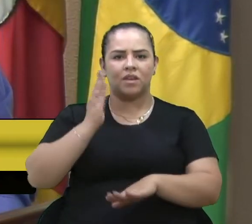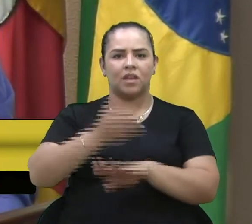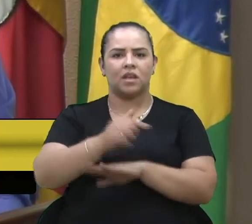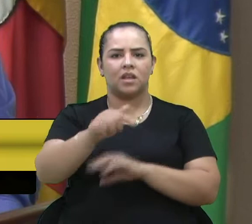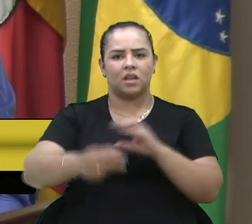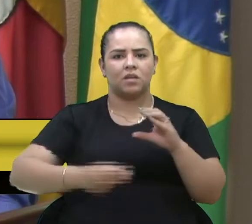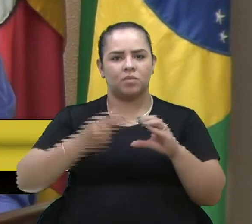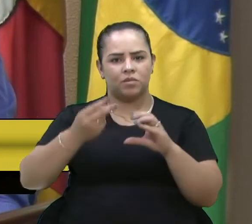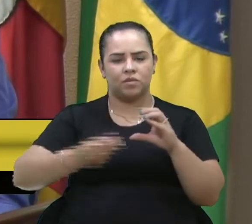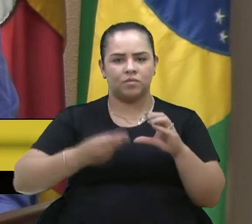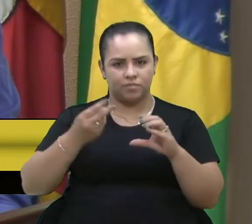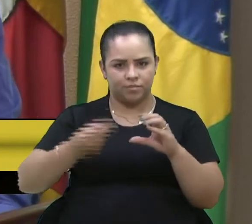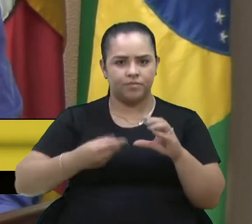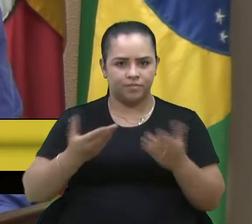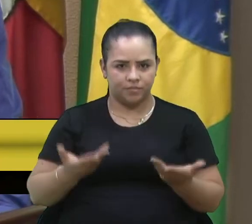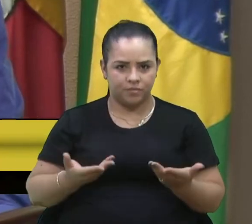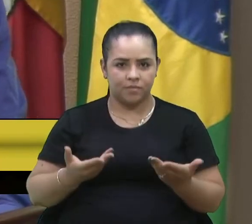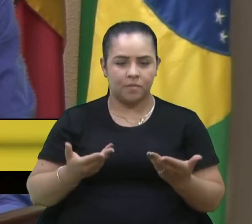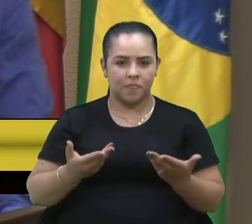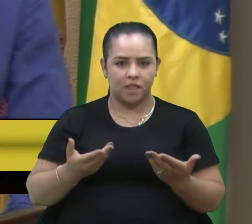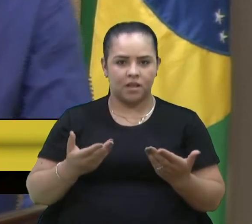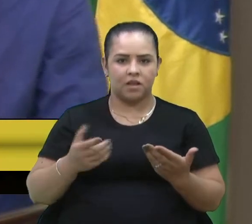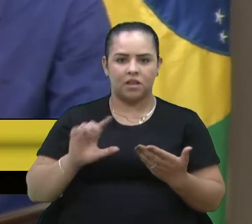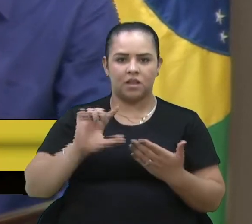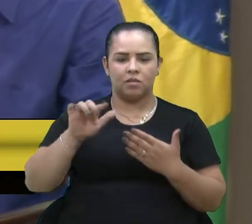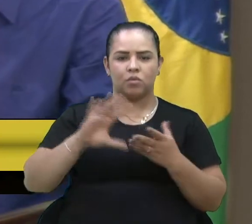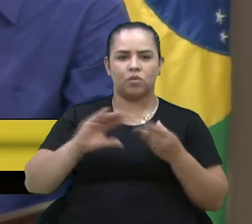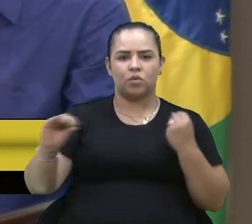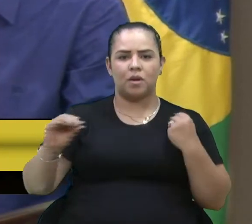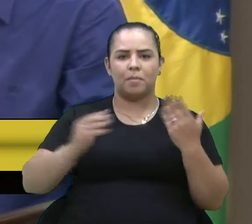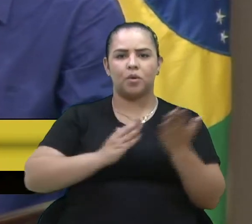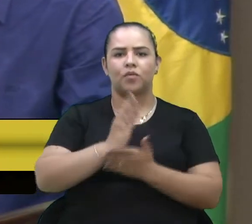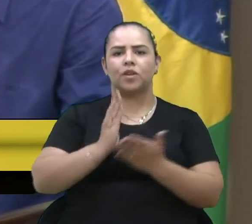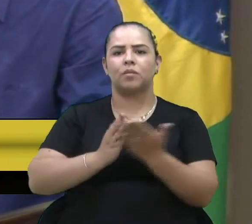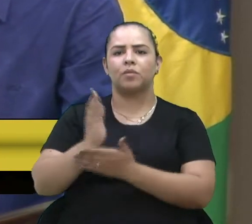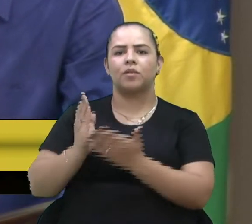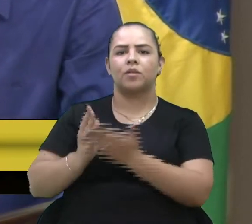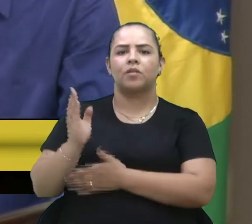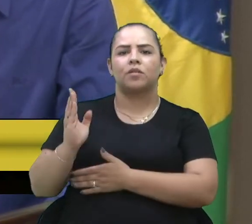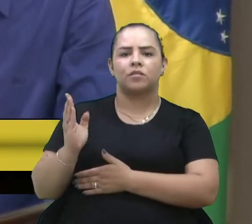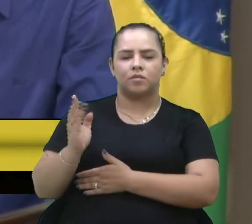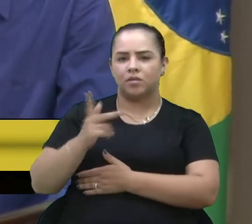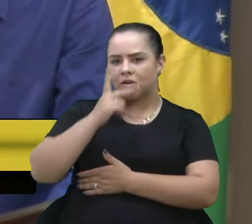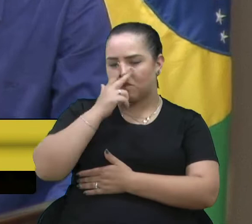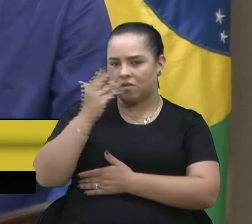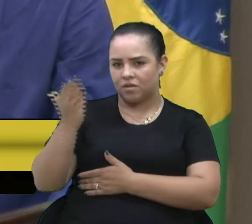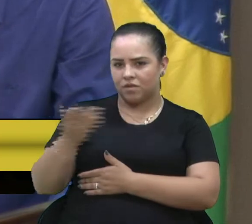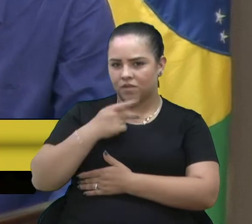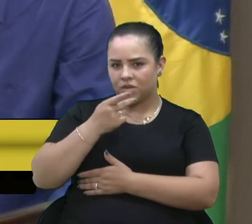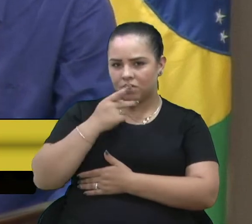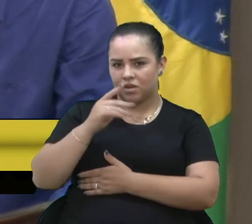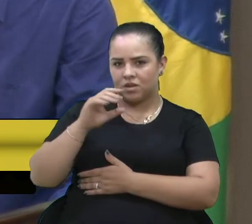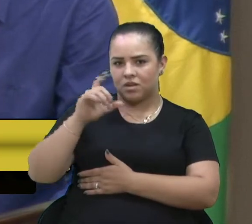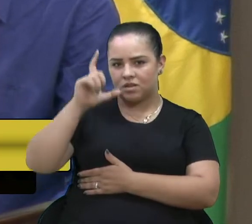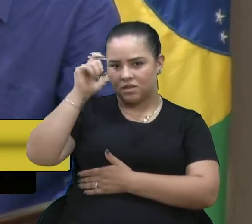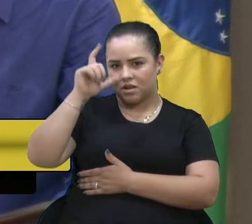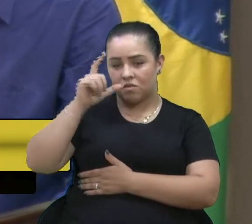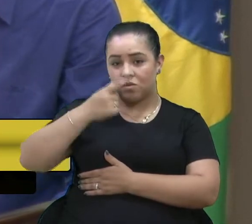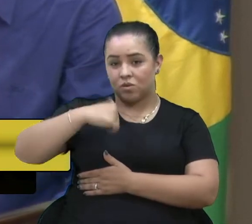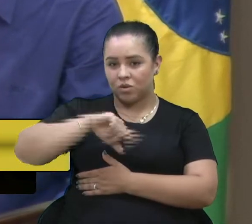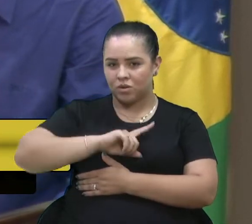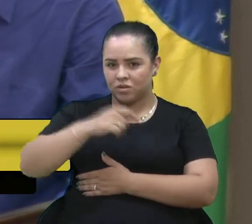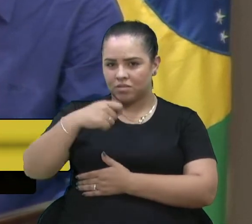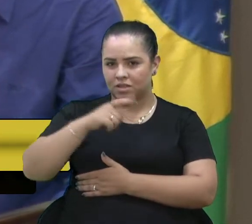a Câmara de Vereadores e sair aprovando verbas, como disse o vereador Escalco. Temos que ter